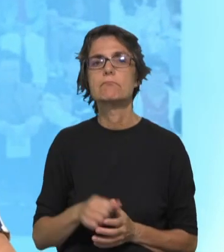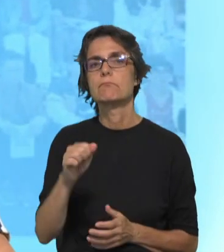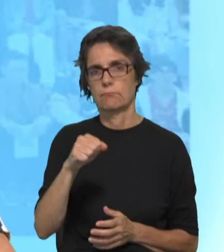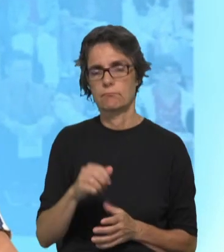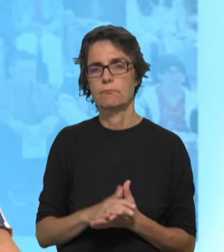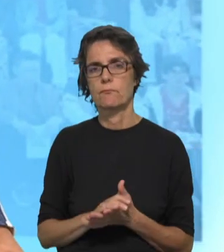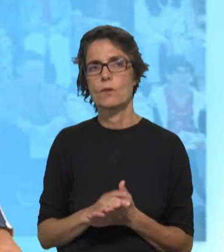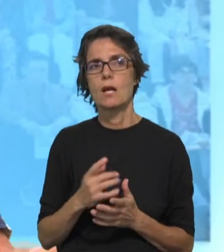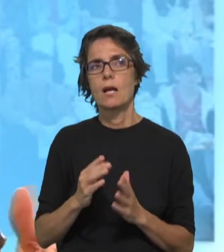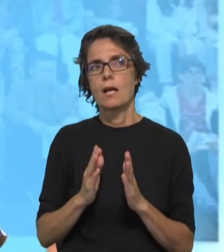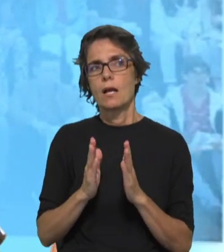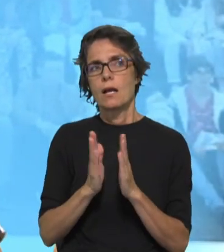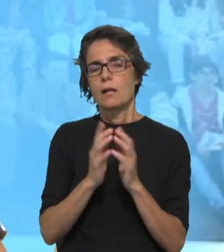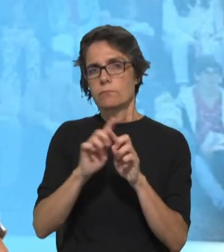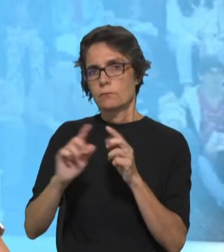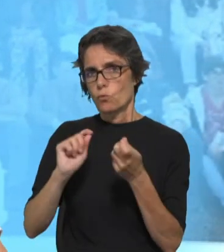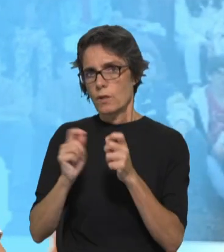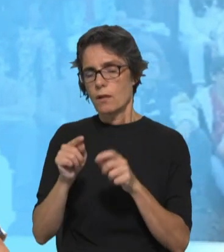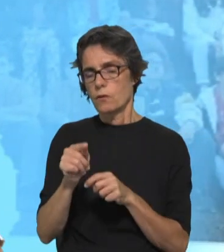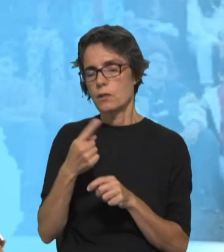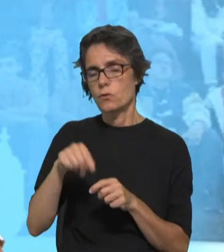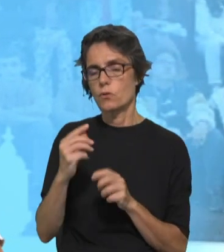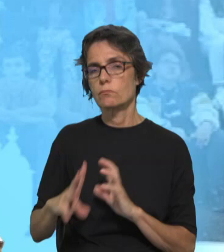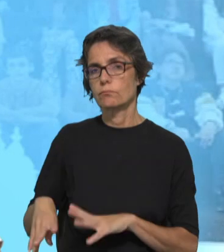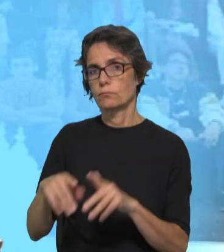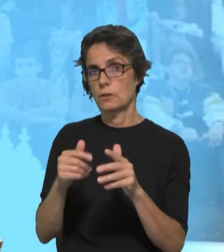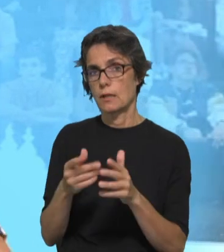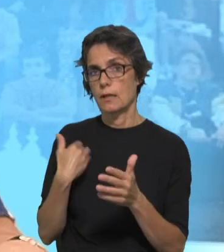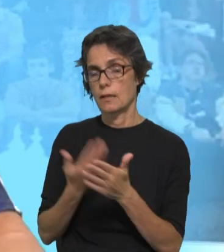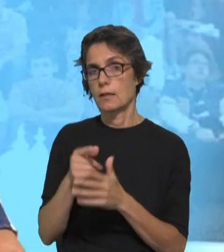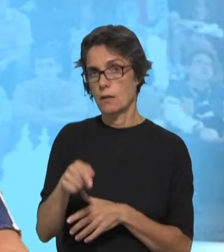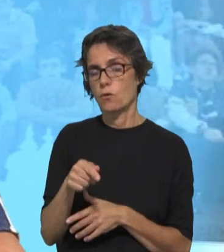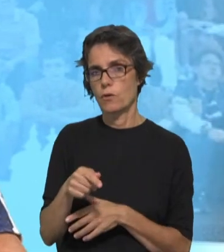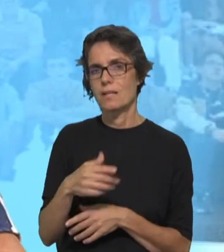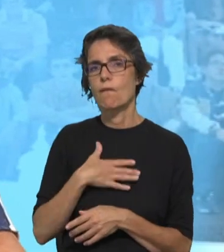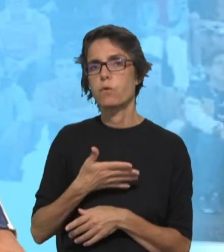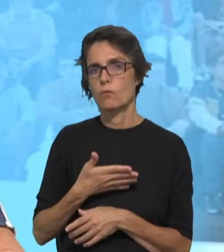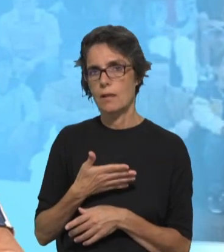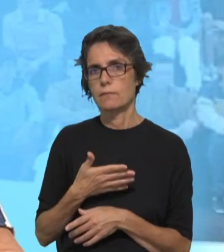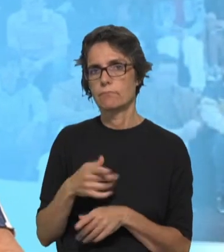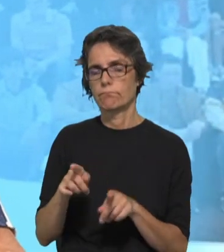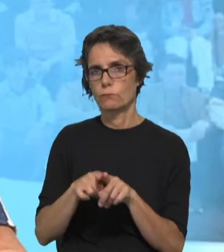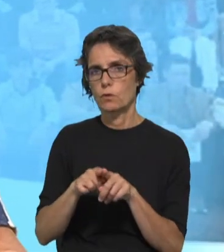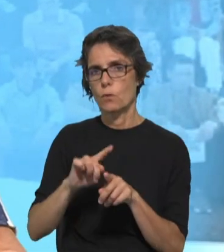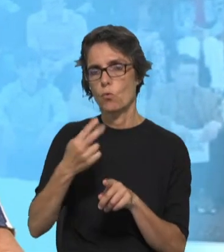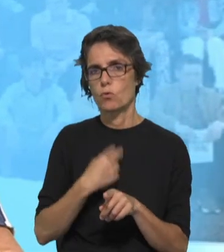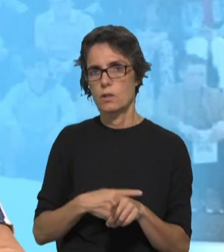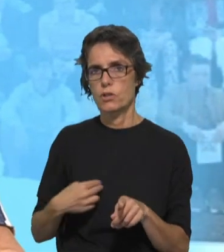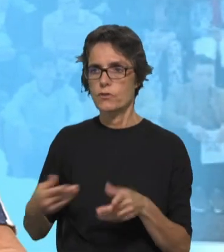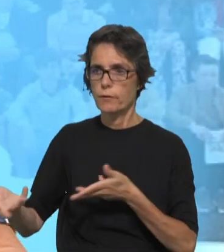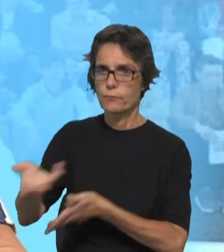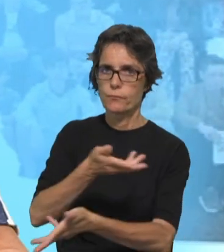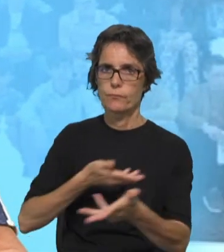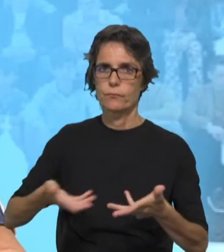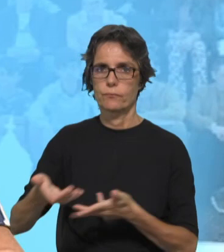interreligioso, o que temos desenvolvido é a relação ecuménica, não é? Com outros irmãos cristãos. E essa até